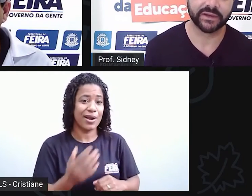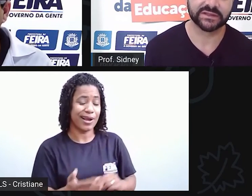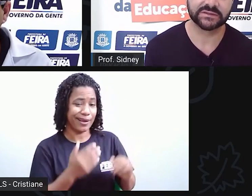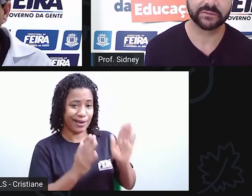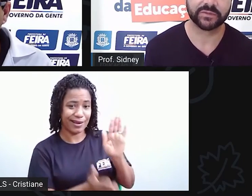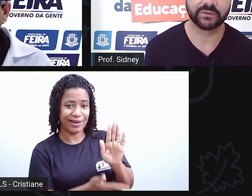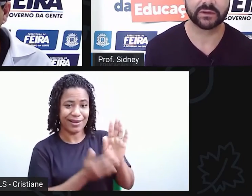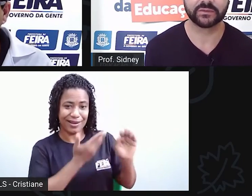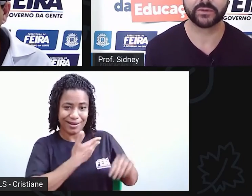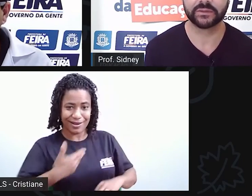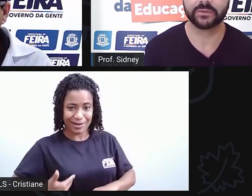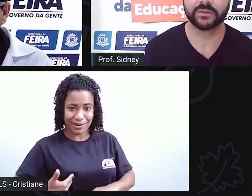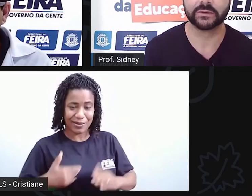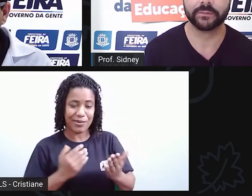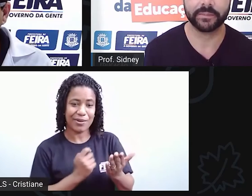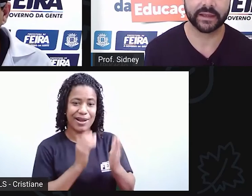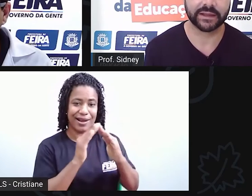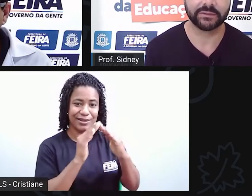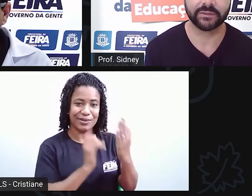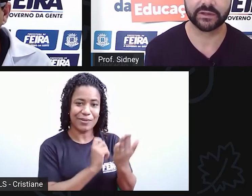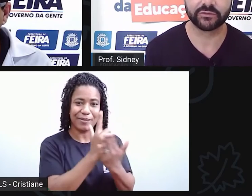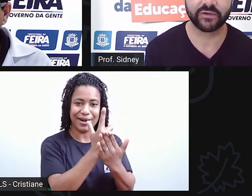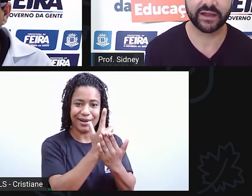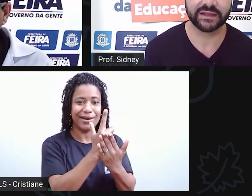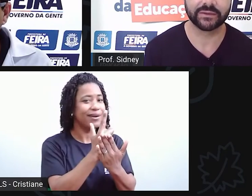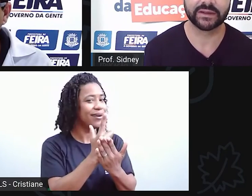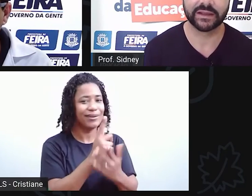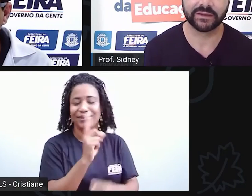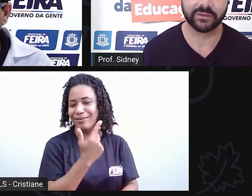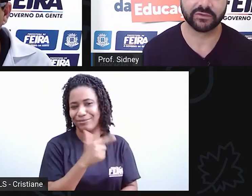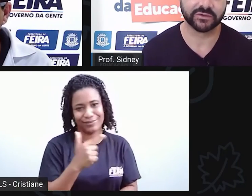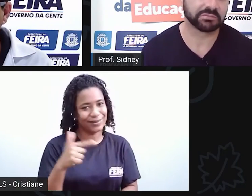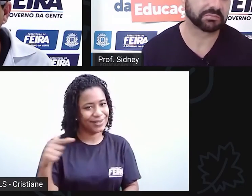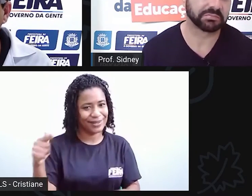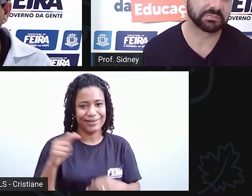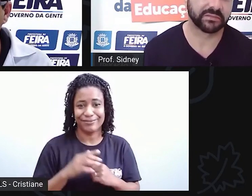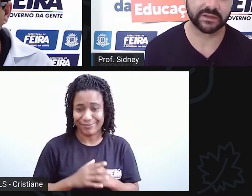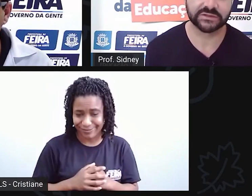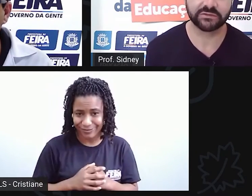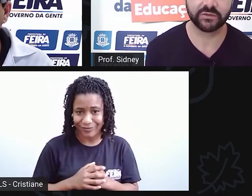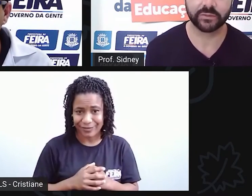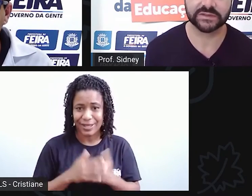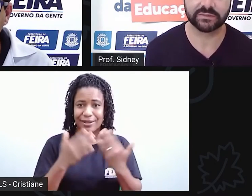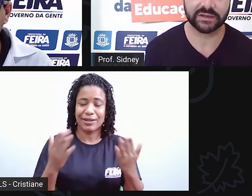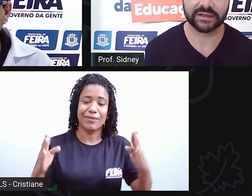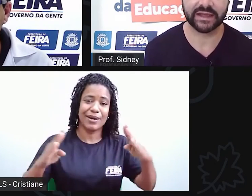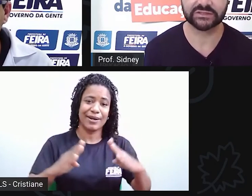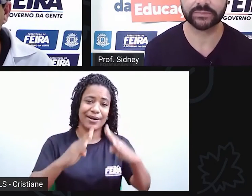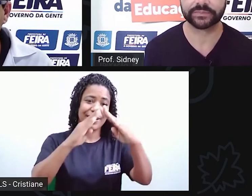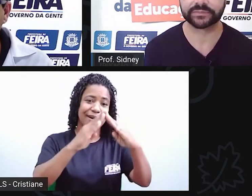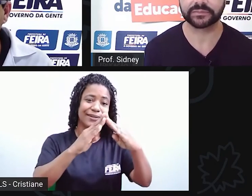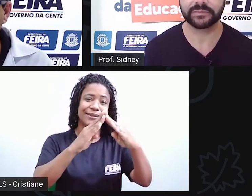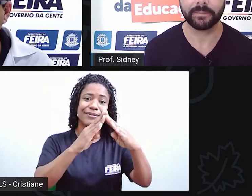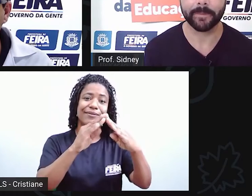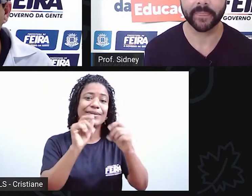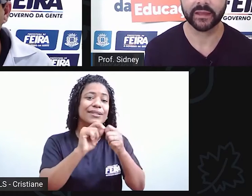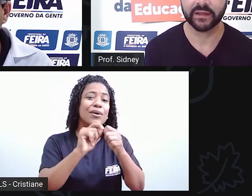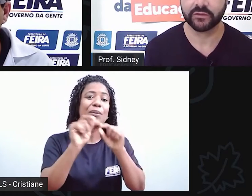pelo preço. E o que o poder público, naquele momento, faria com aquele imóvel? Não se viu possibilidade.